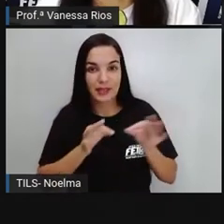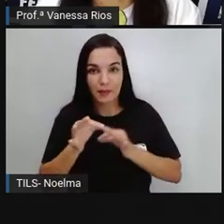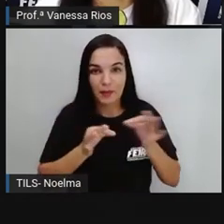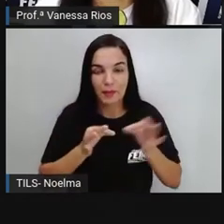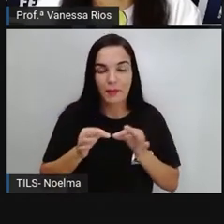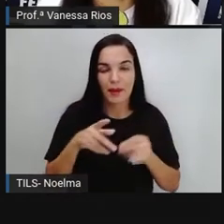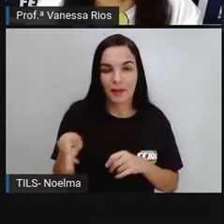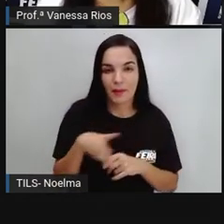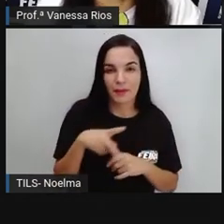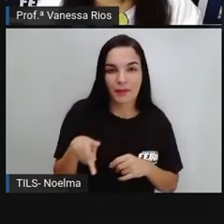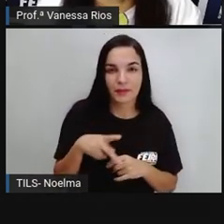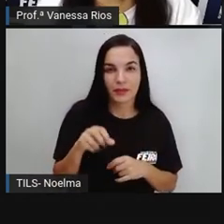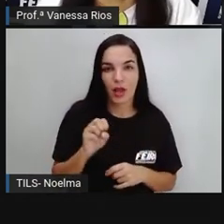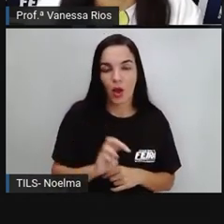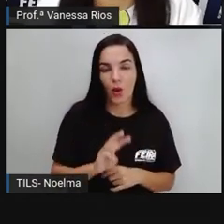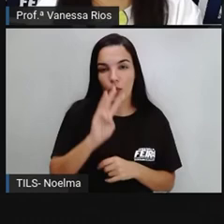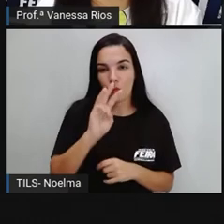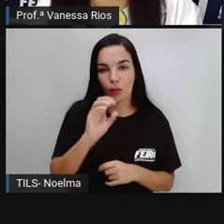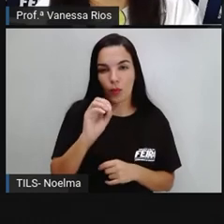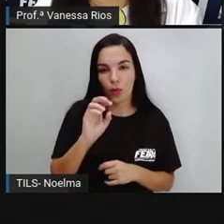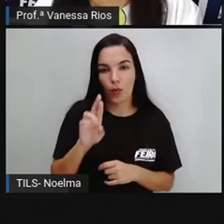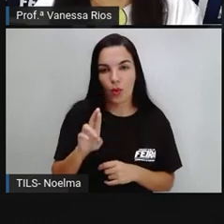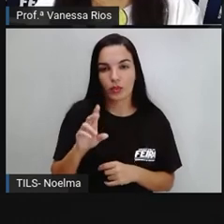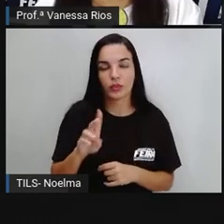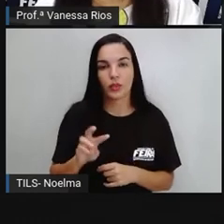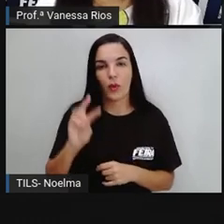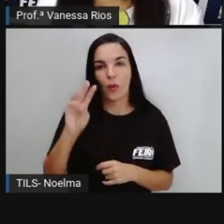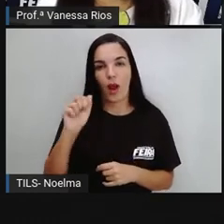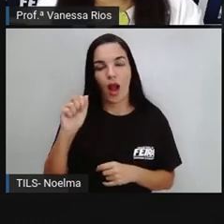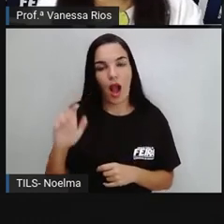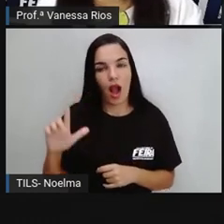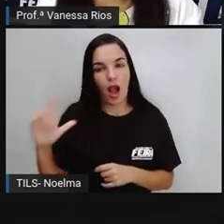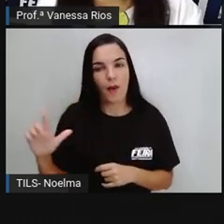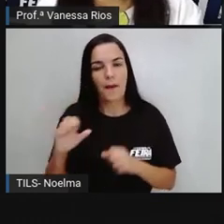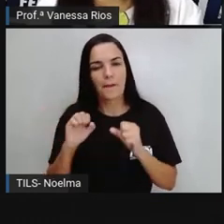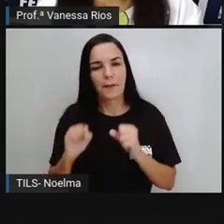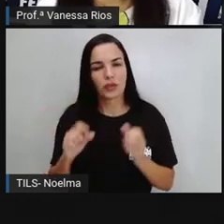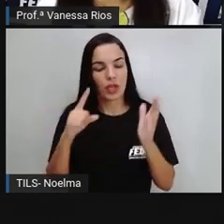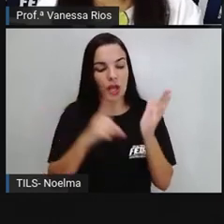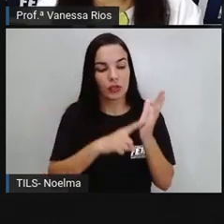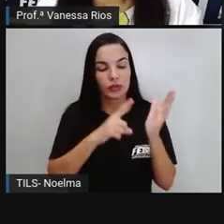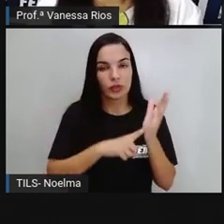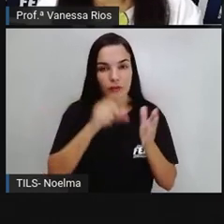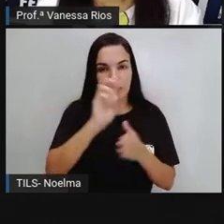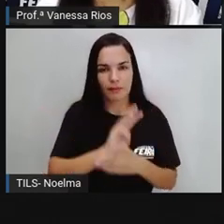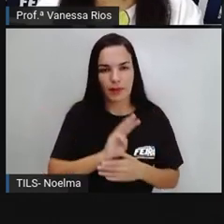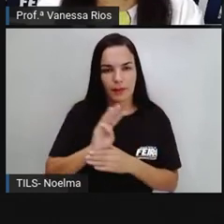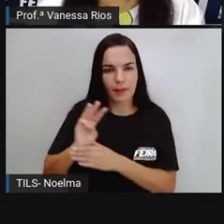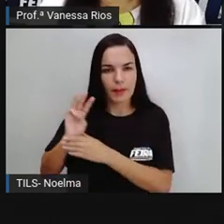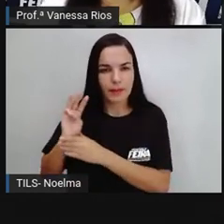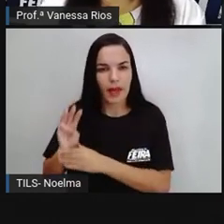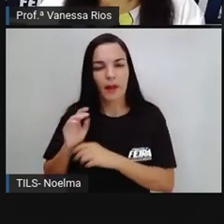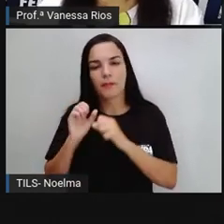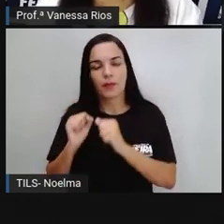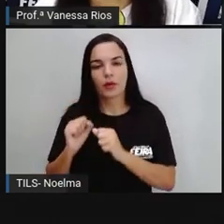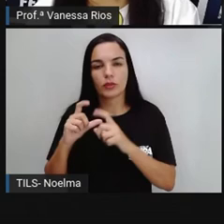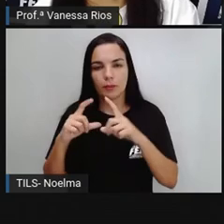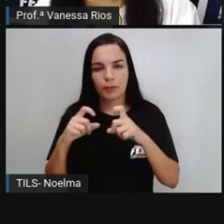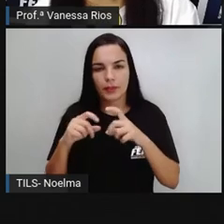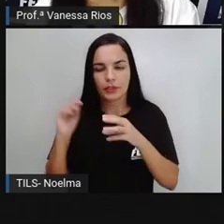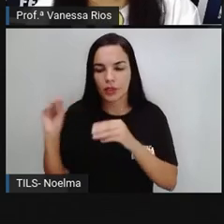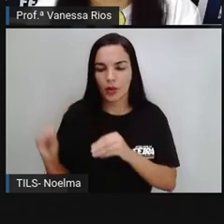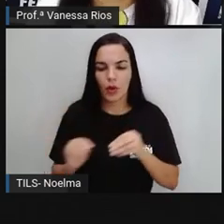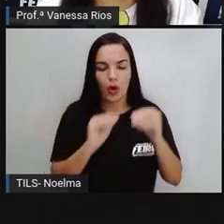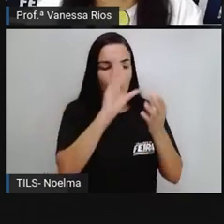a Pró aí na página do Wordwall? Pois é, pode selecionar esse endereço eletrônico, né? Tira aí um print,